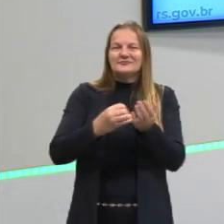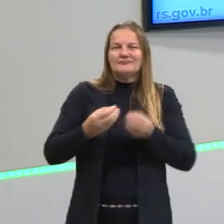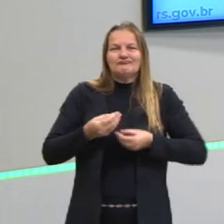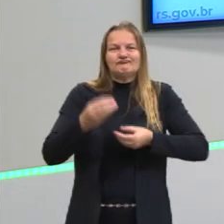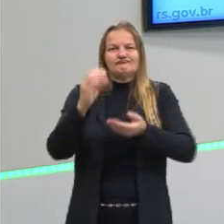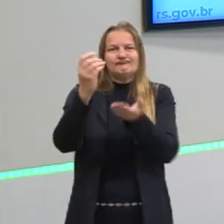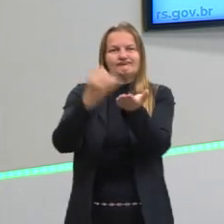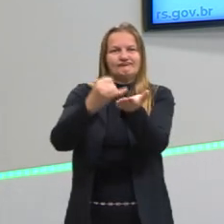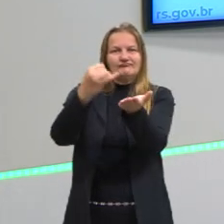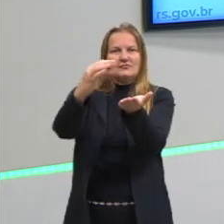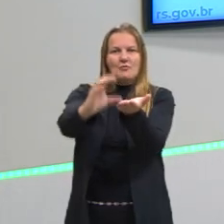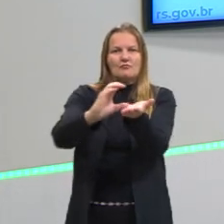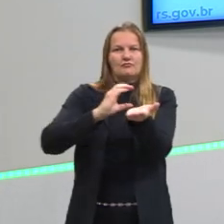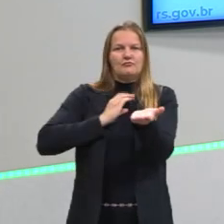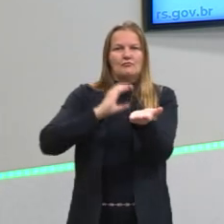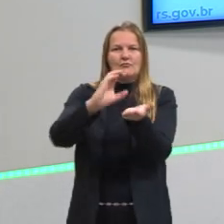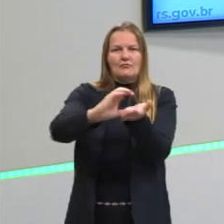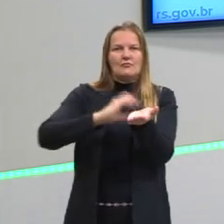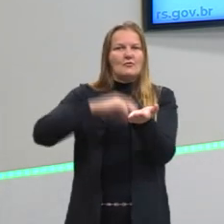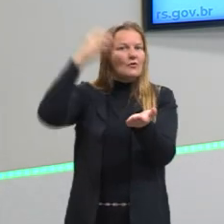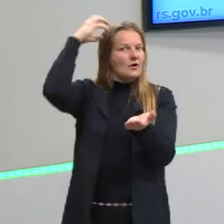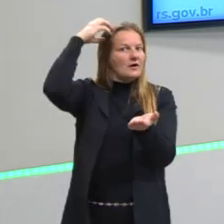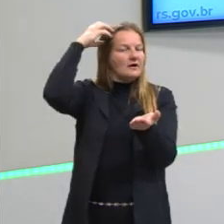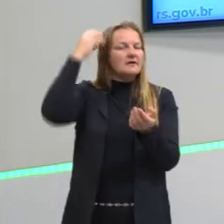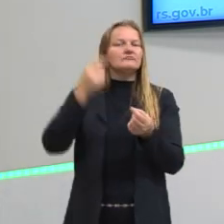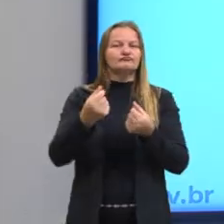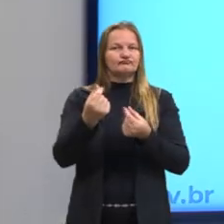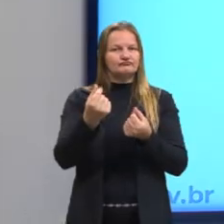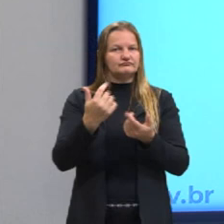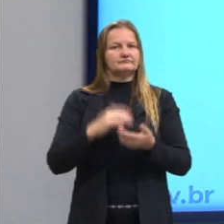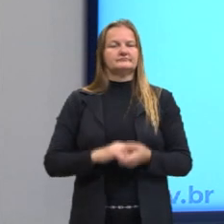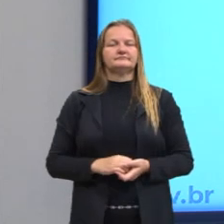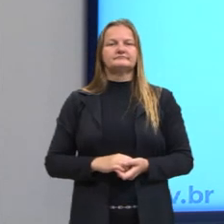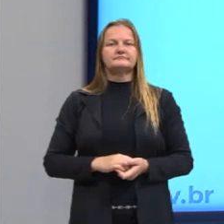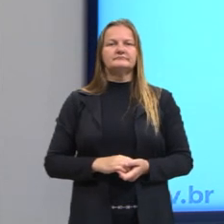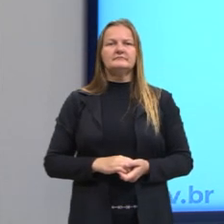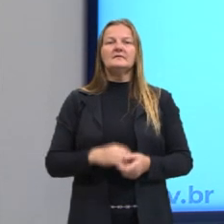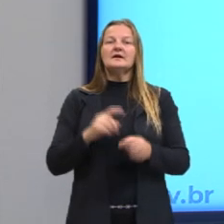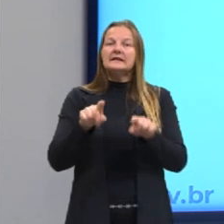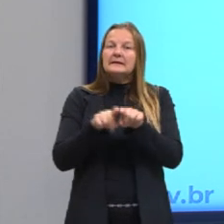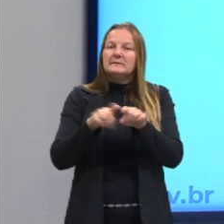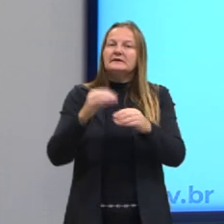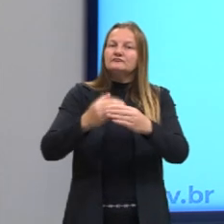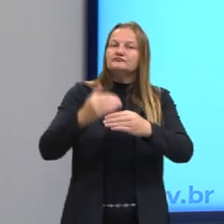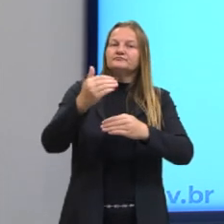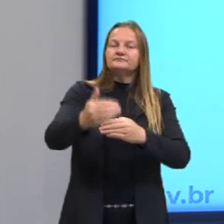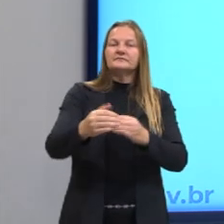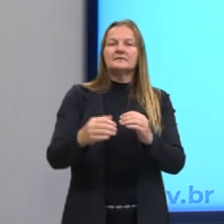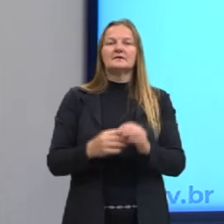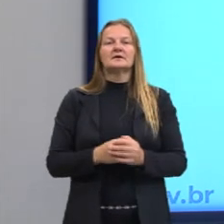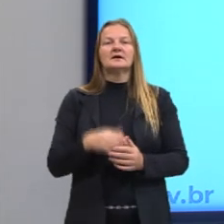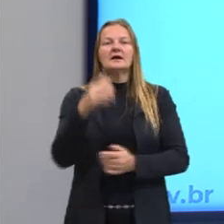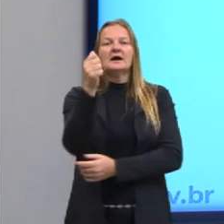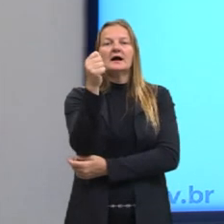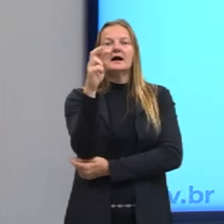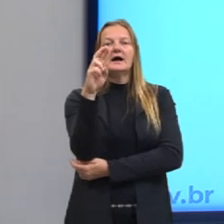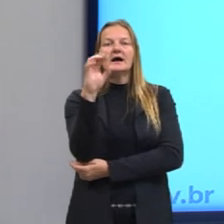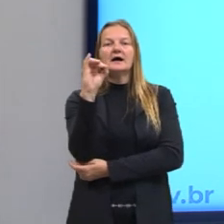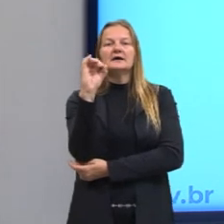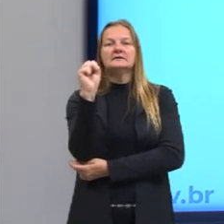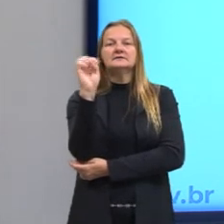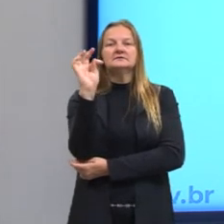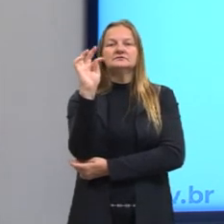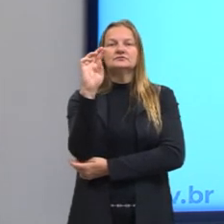e para o rei saber como eram as suas finanças, por exemplo. Além disso, a aristocracia, que no período medieval,